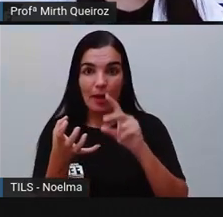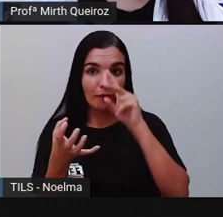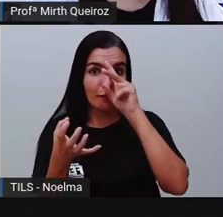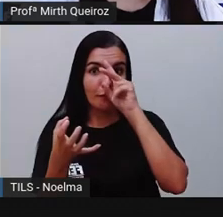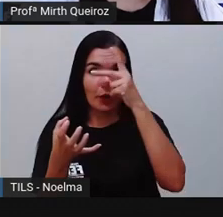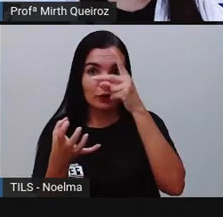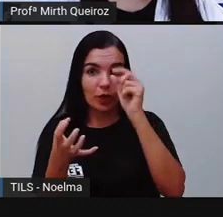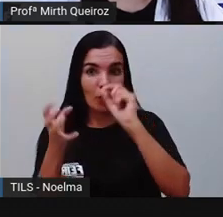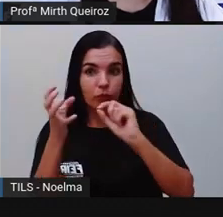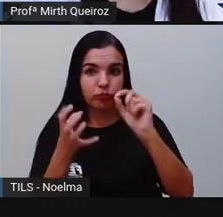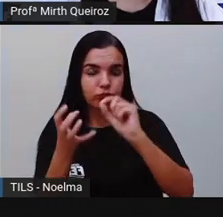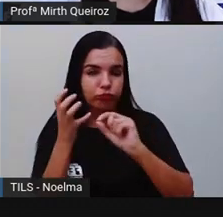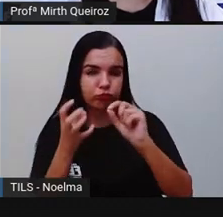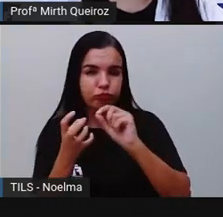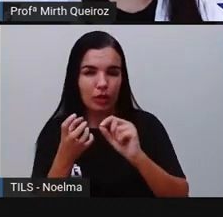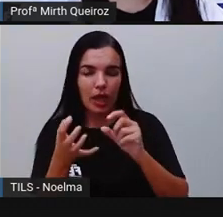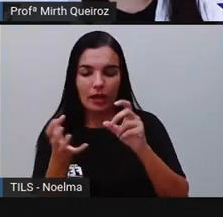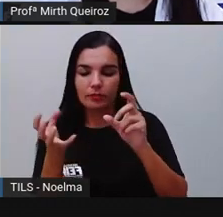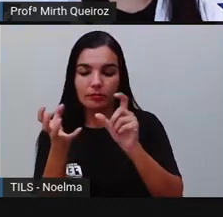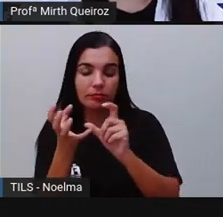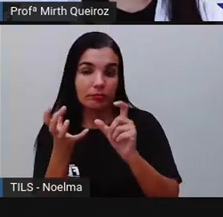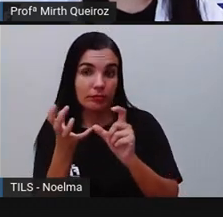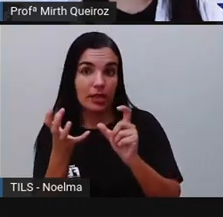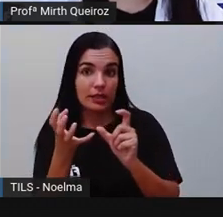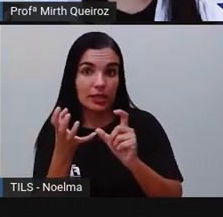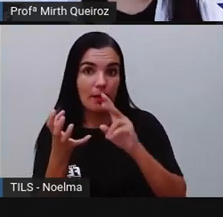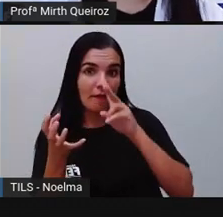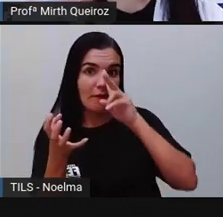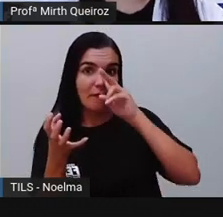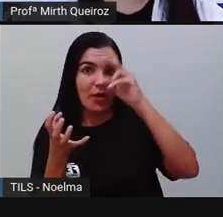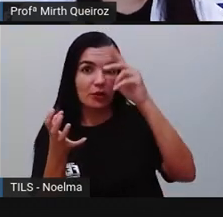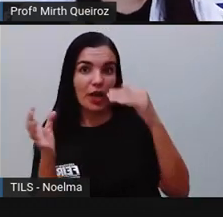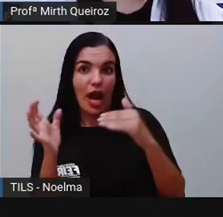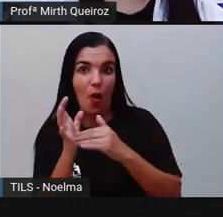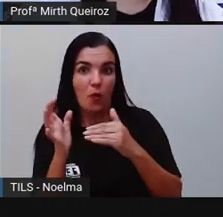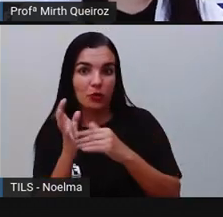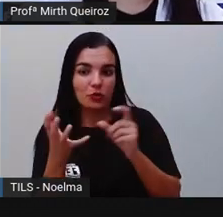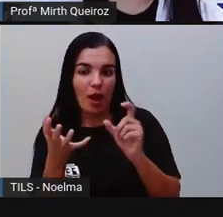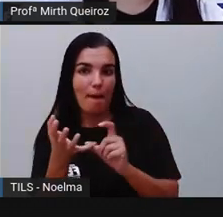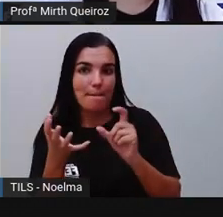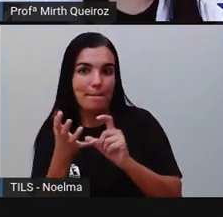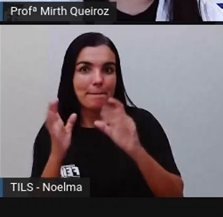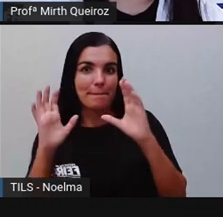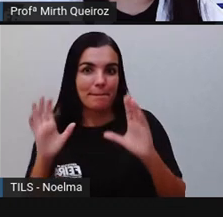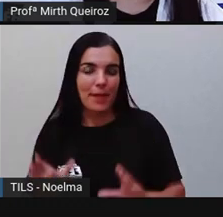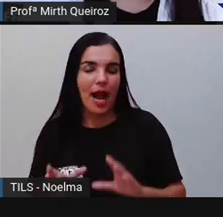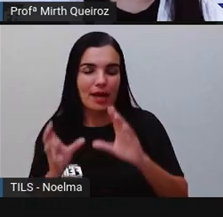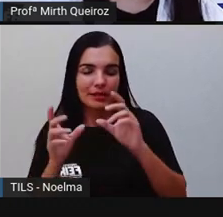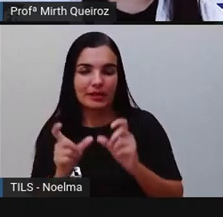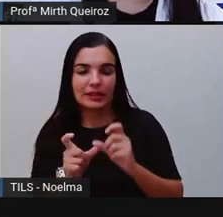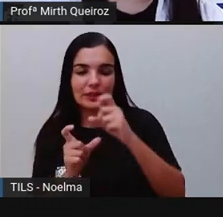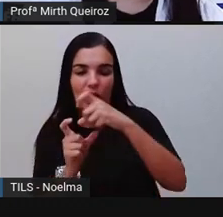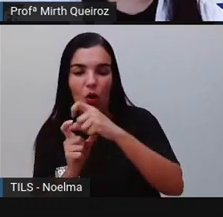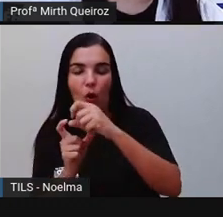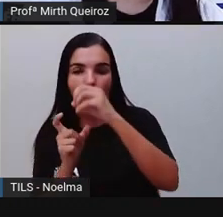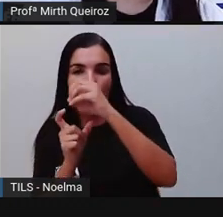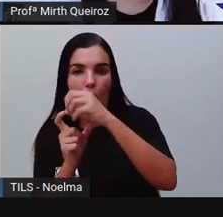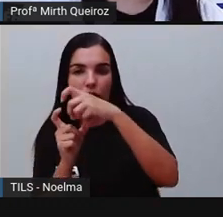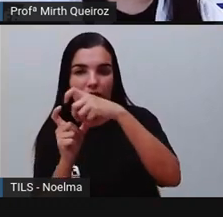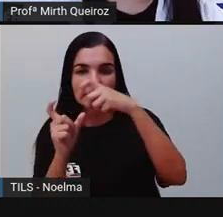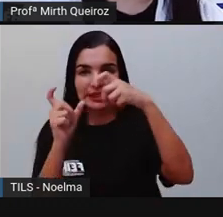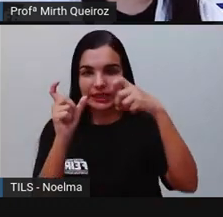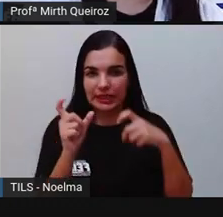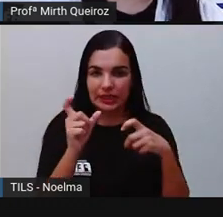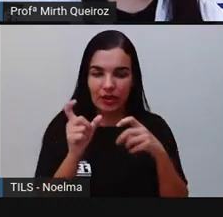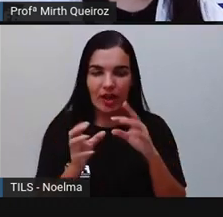Oxítonas, a sílaba mais forte, se é falada com maior intensidade, seria a última sílaba,